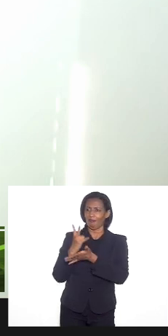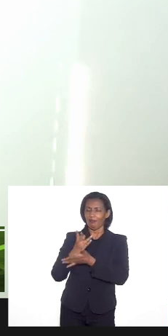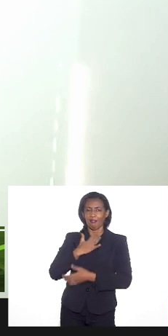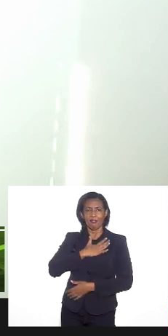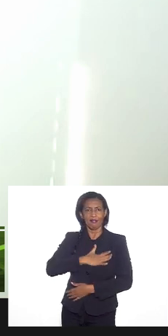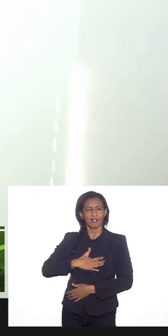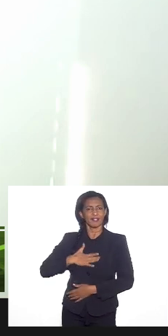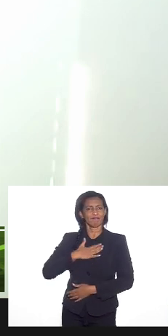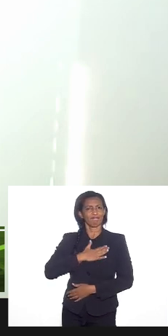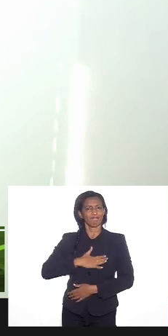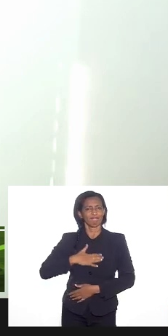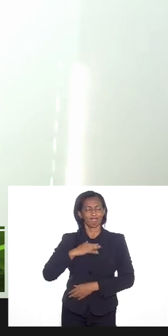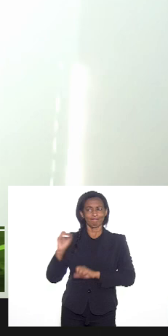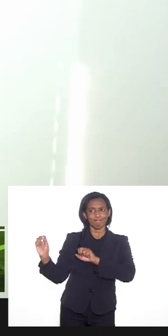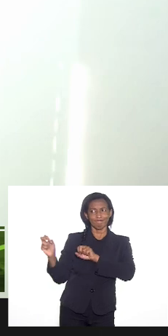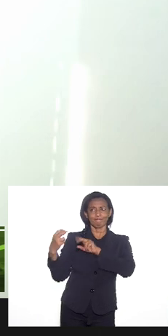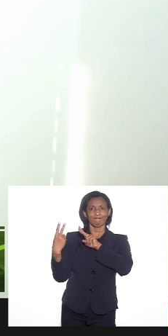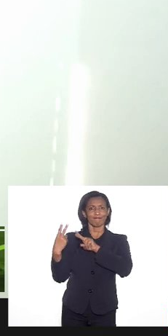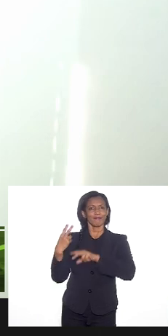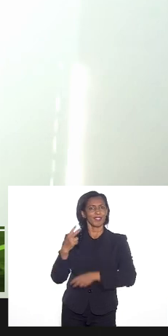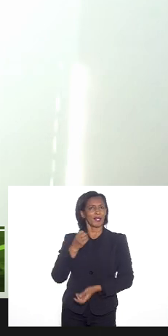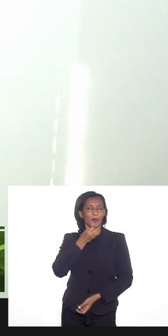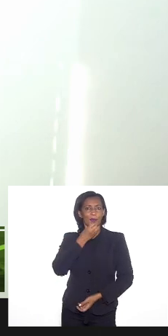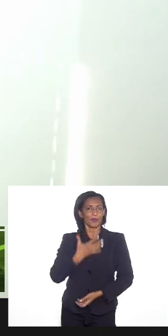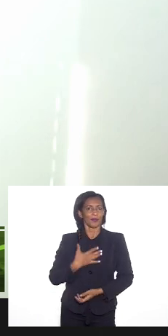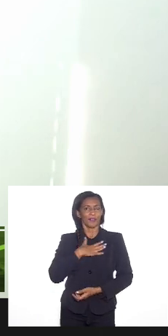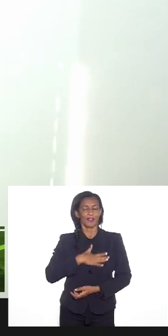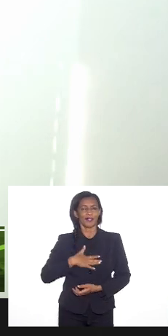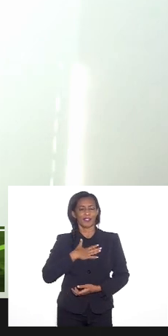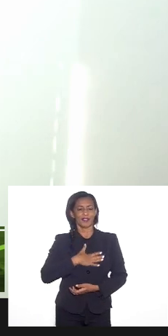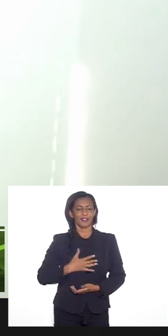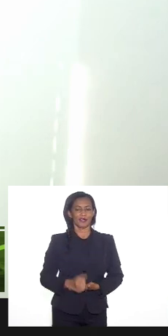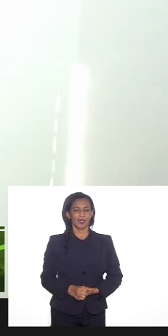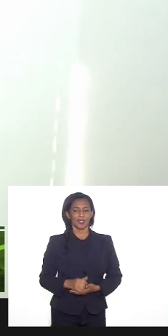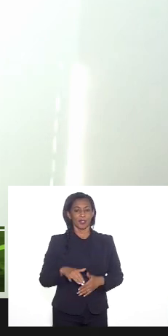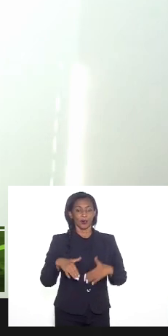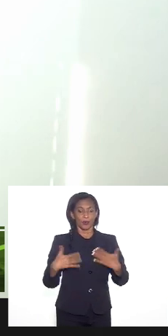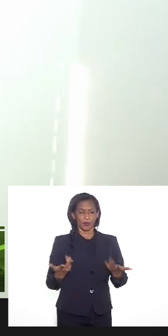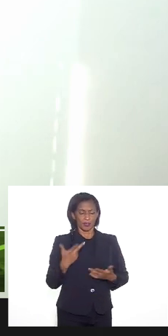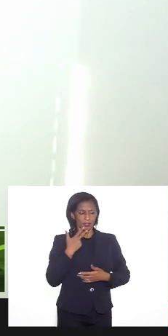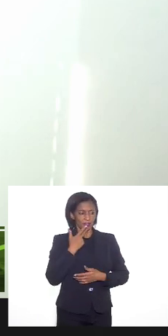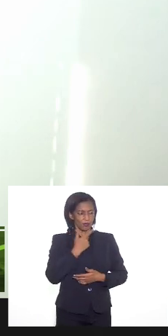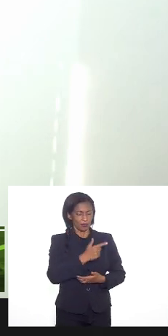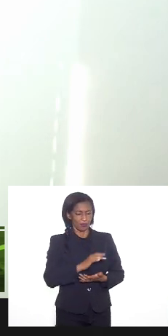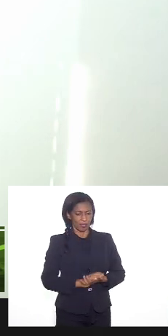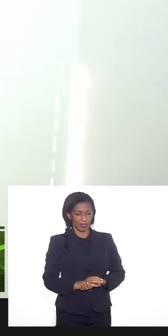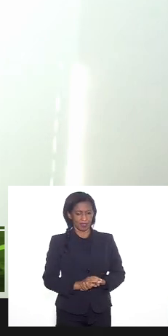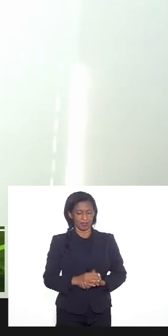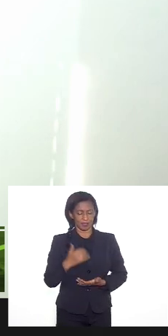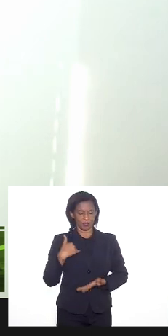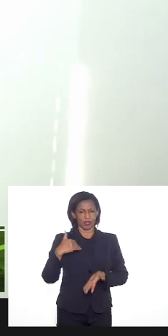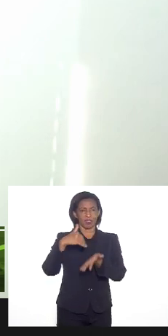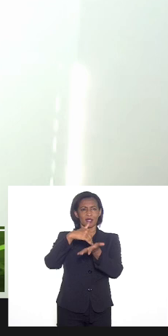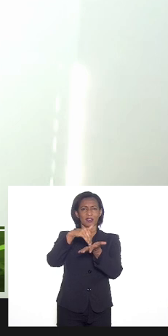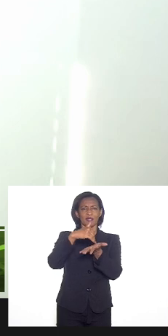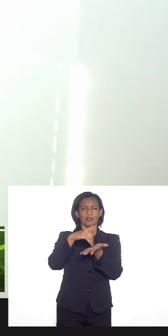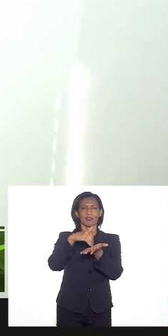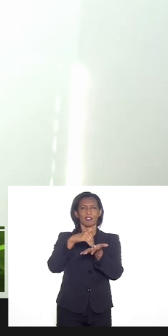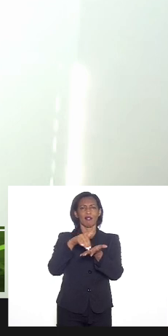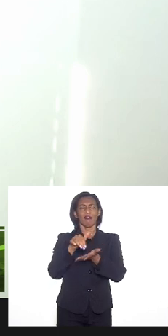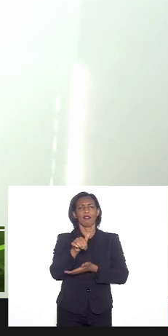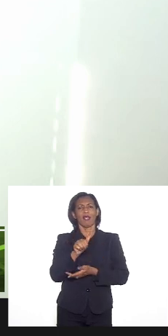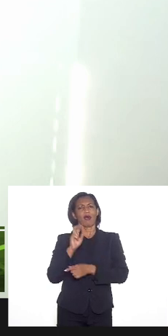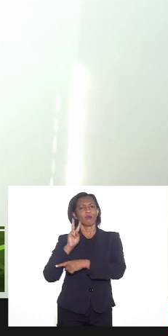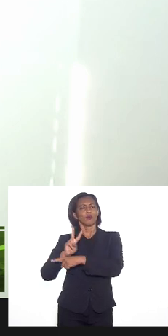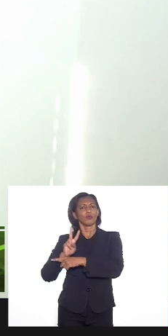prazer sempre revê-lo doutor quando ele traz a questão eu estive ali na Secretaria de Assistência Social